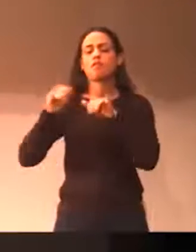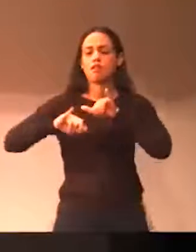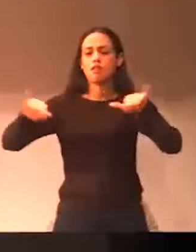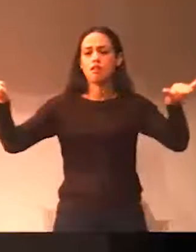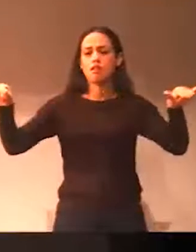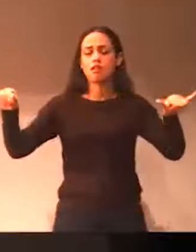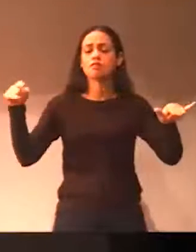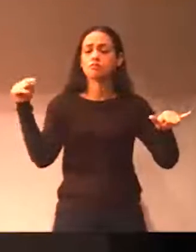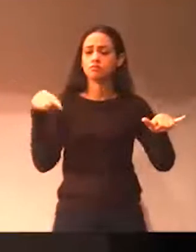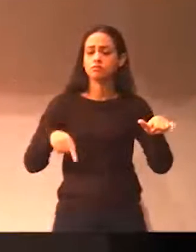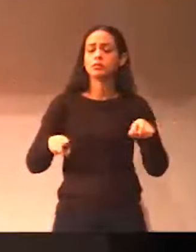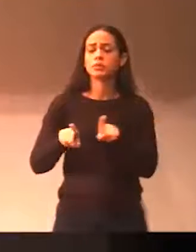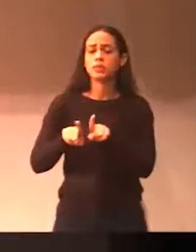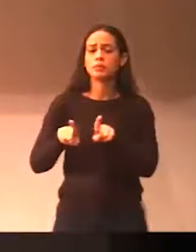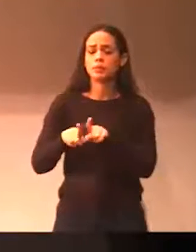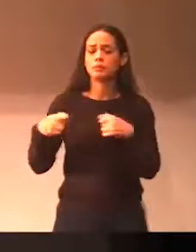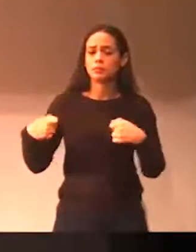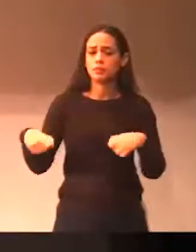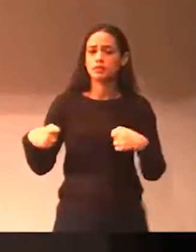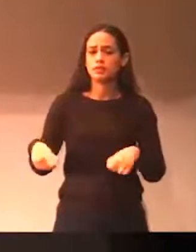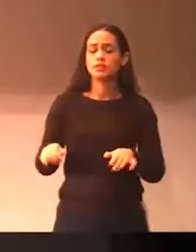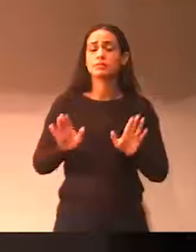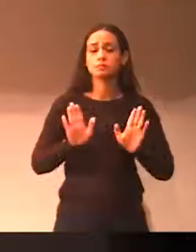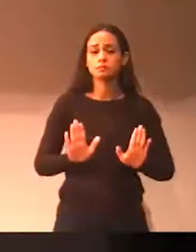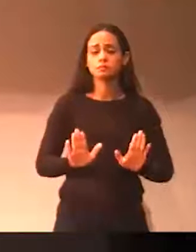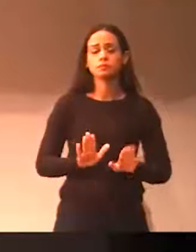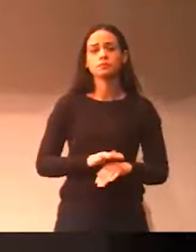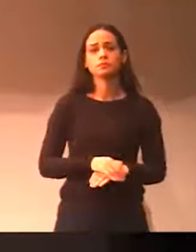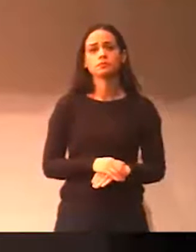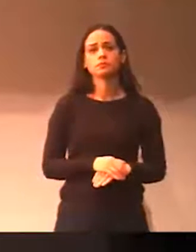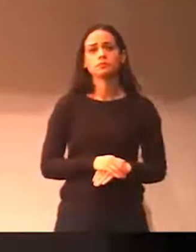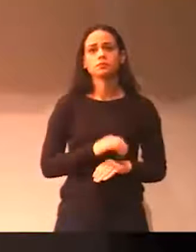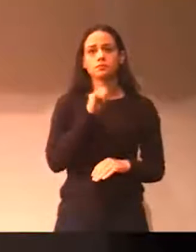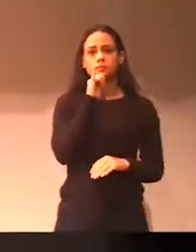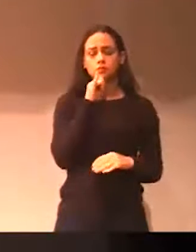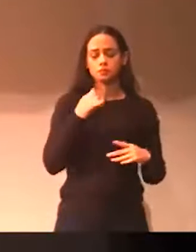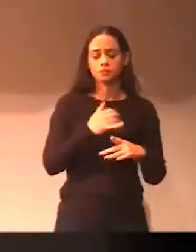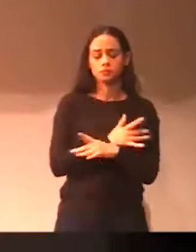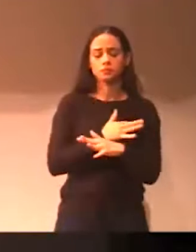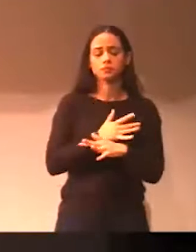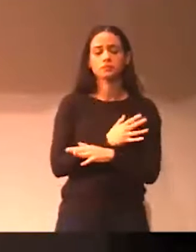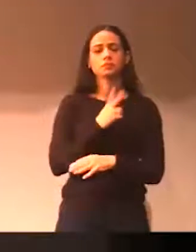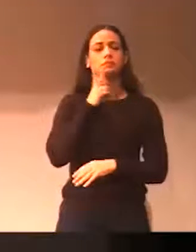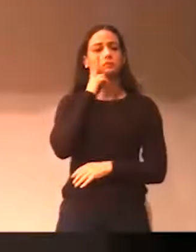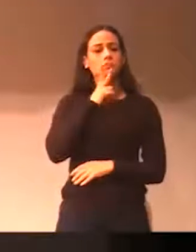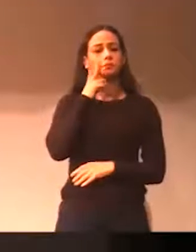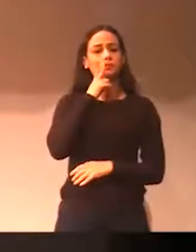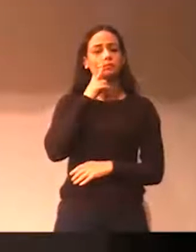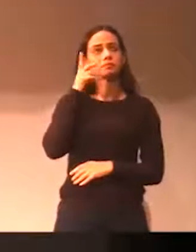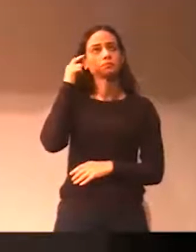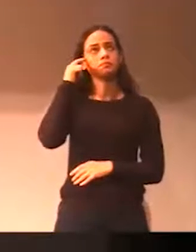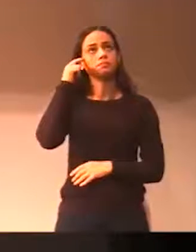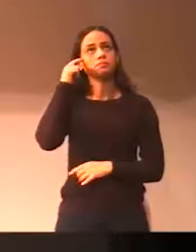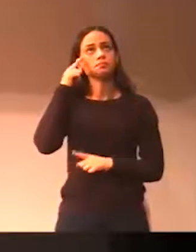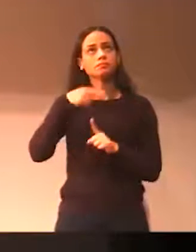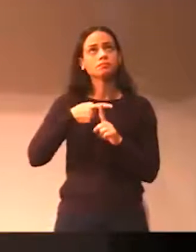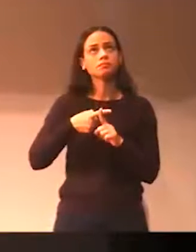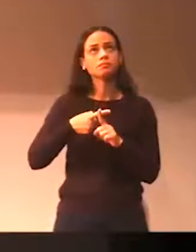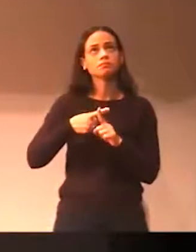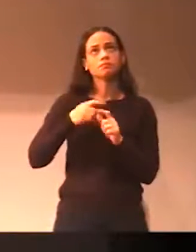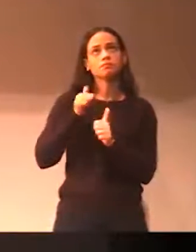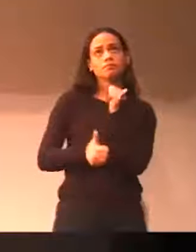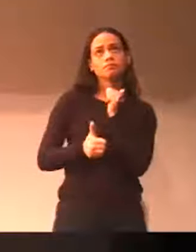precisa ser cuidado. Mas quando a gente pensa a cidade de Vinhedo e pensa esporte, e lazer,